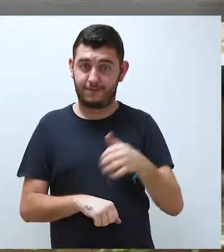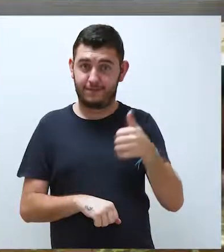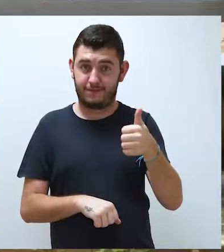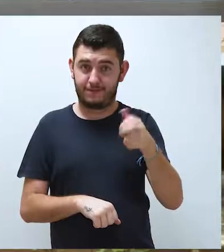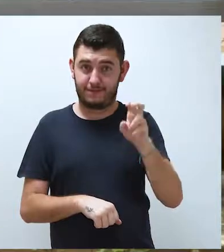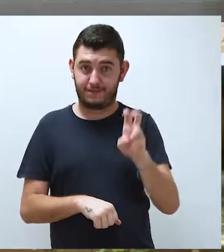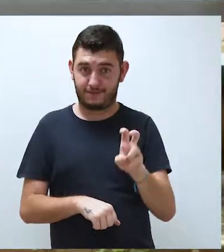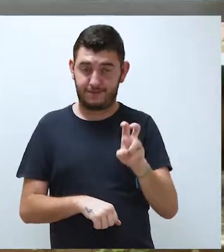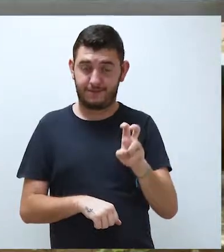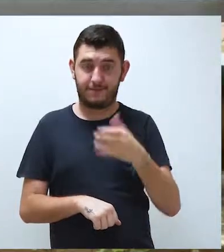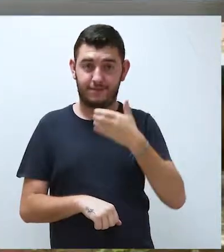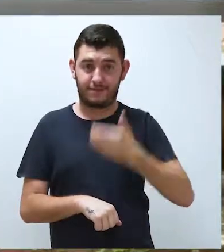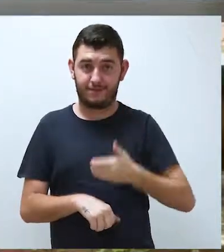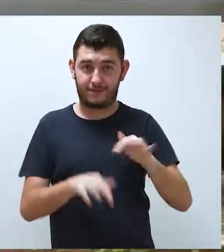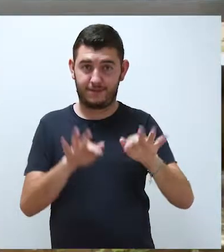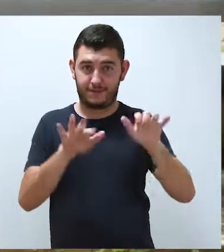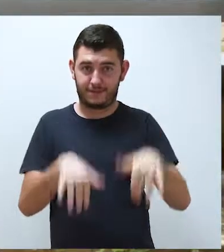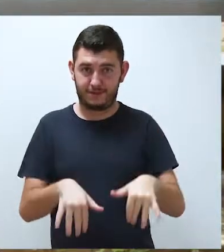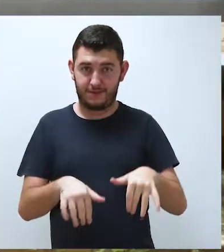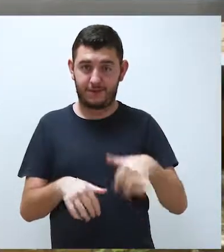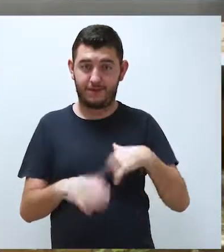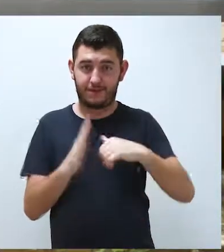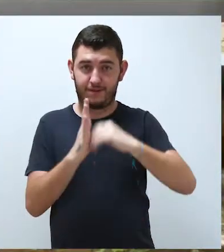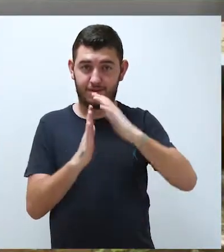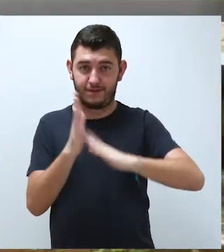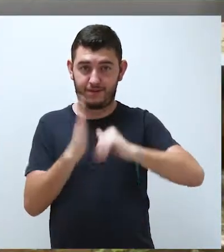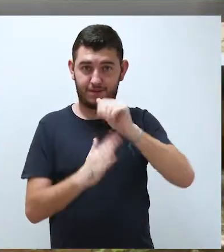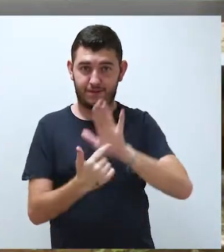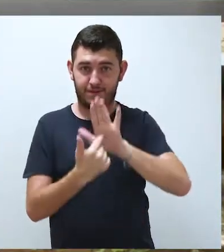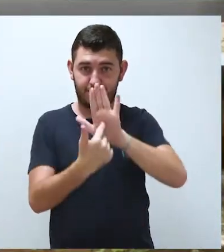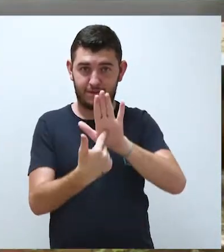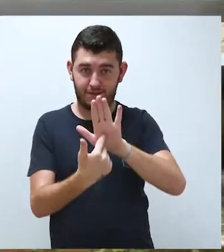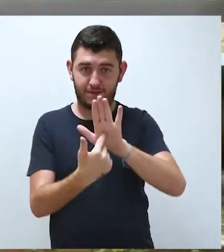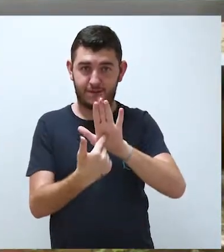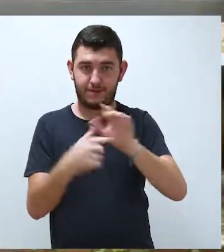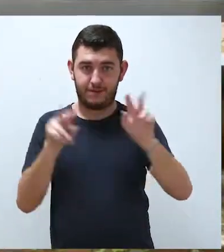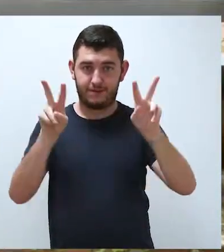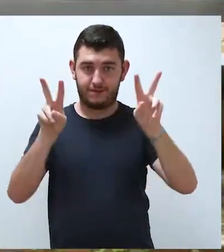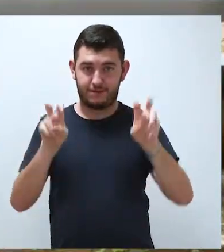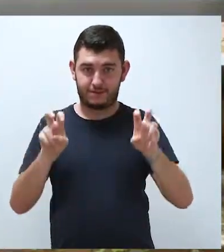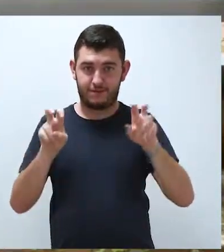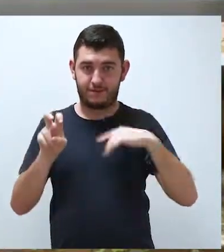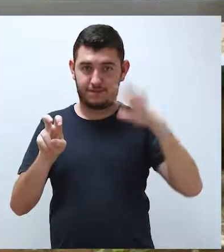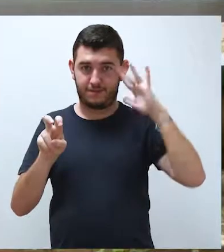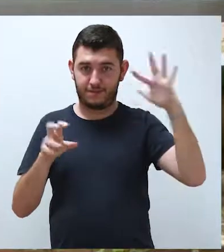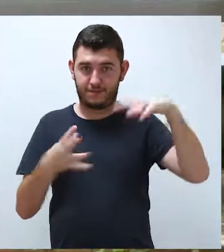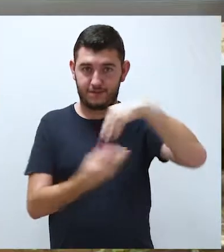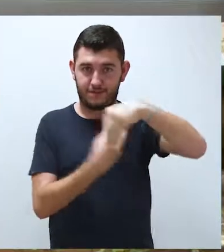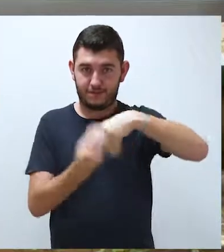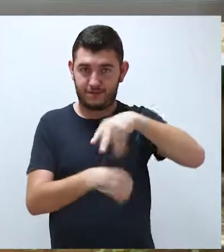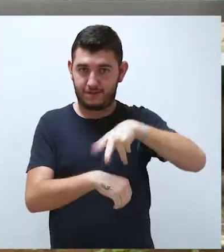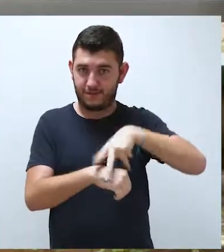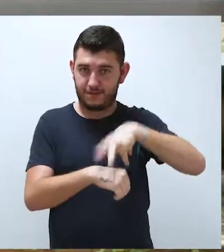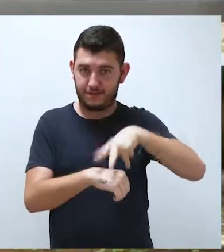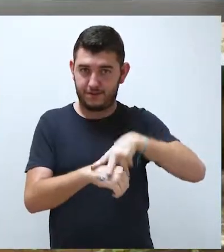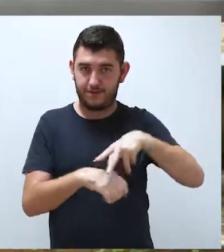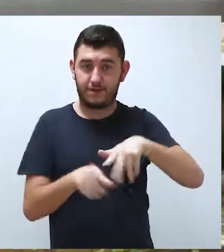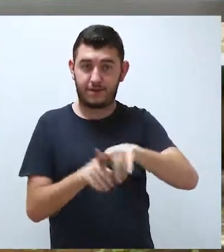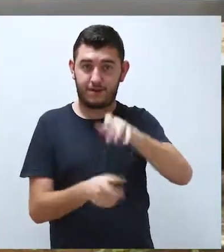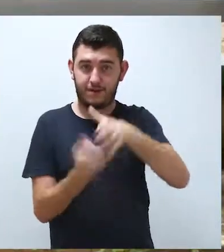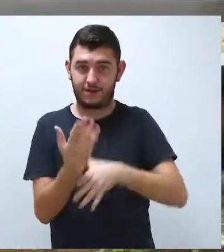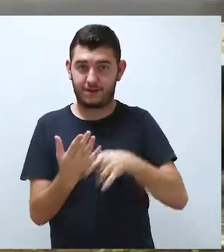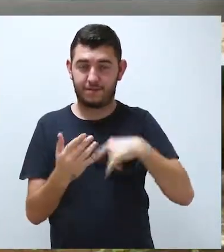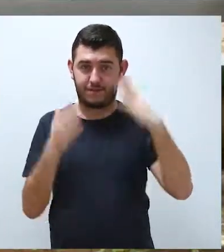Continua até dia 15 de dezembro a exposição Sonho Entre Cristais, da artista renomada Claudia Bertolini e com a curadoria